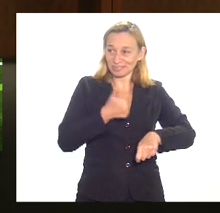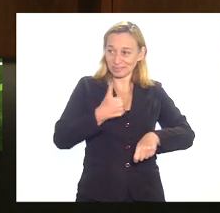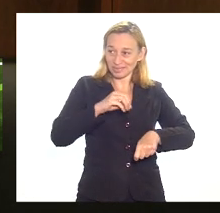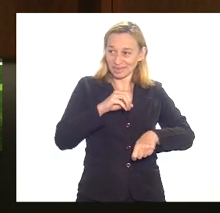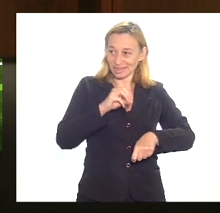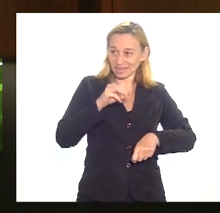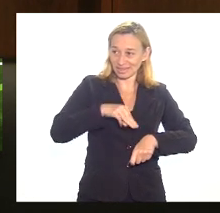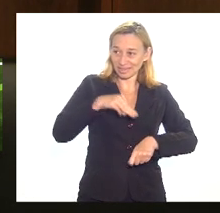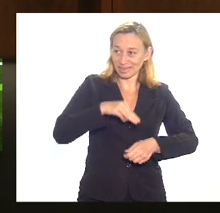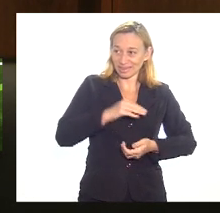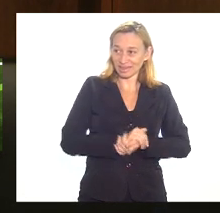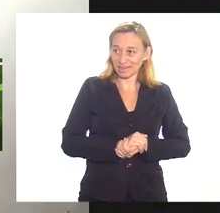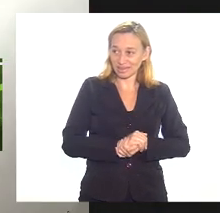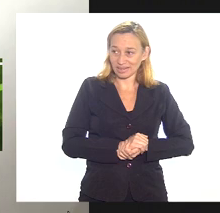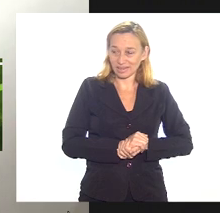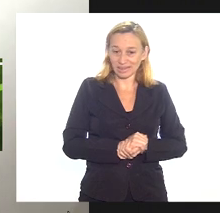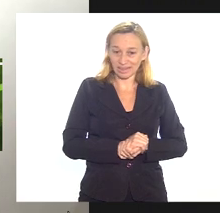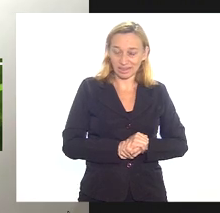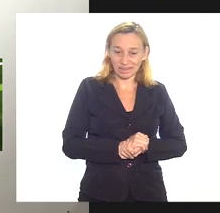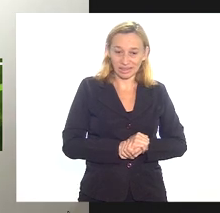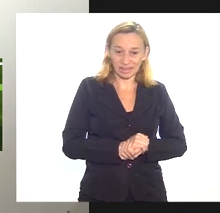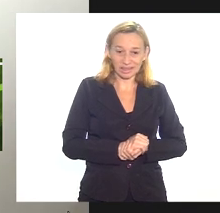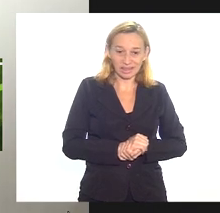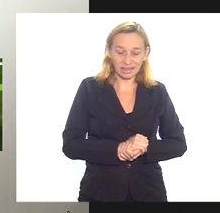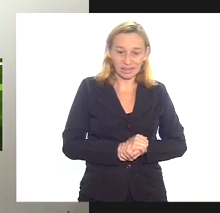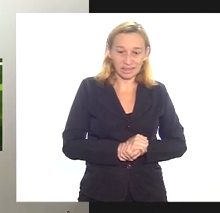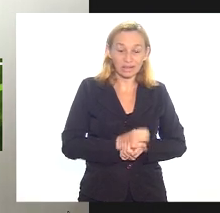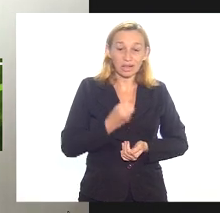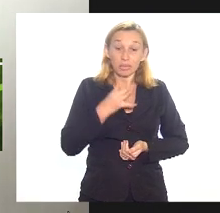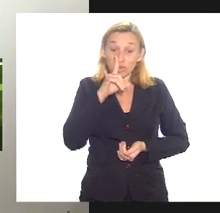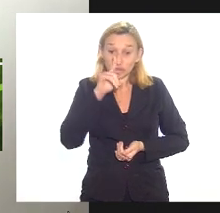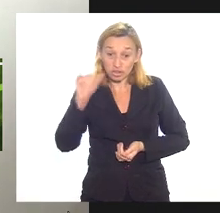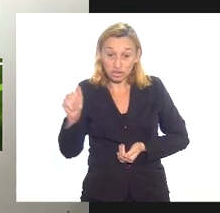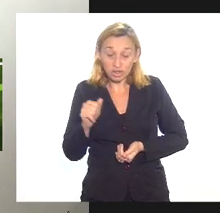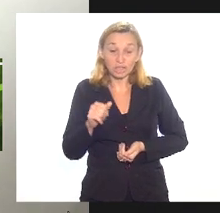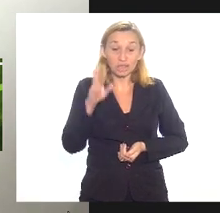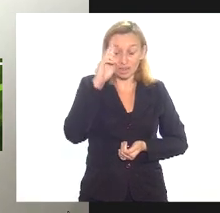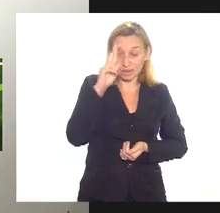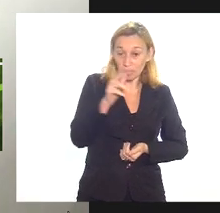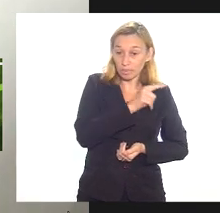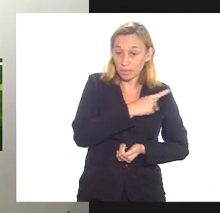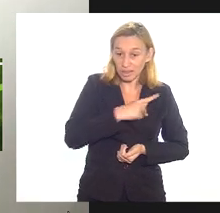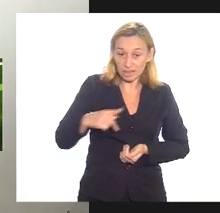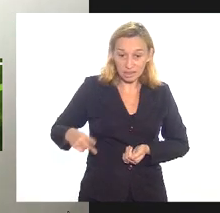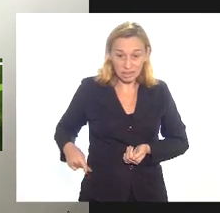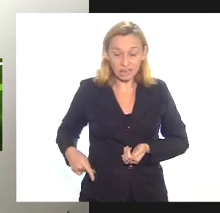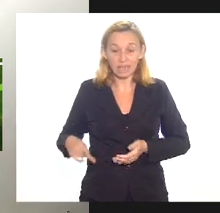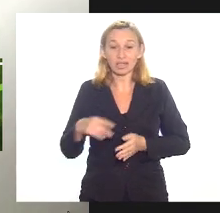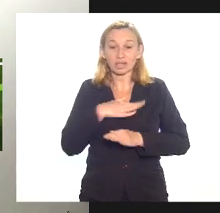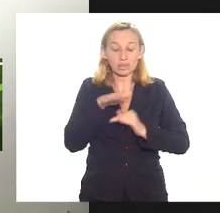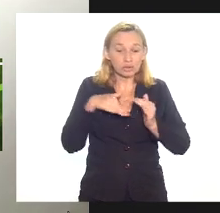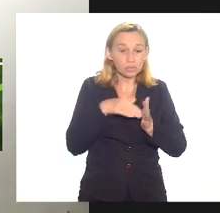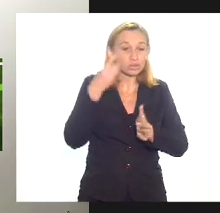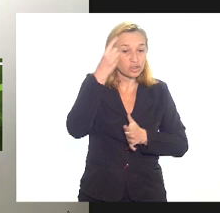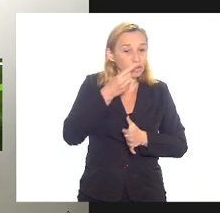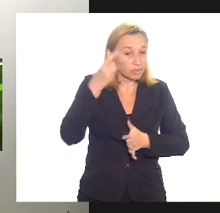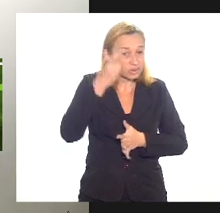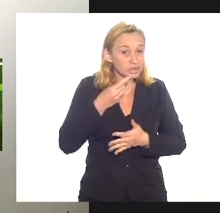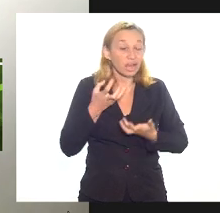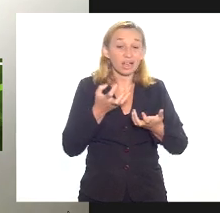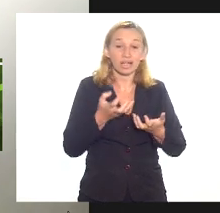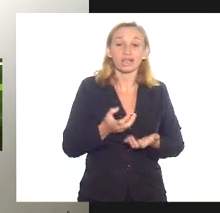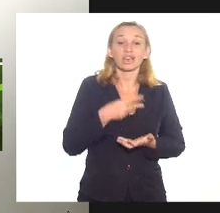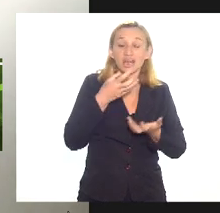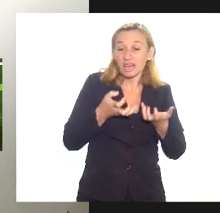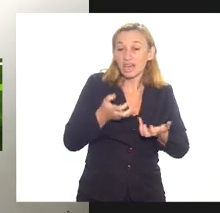tá certo senhor presidente bom dia senhor presidente senhoras deputadas senhores deputados quero de